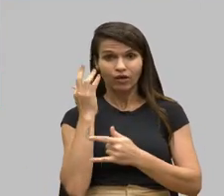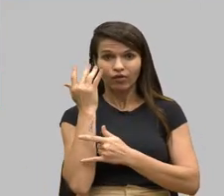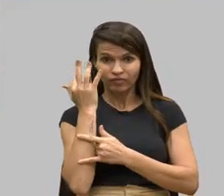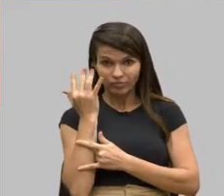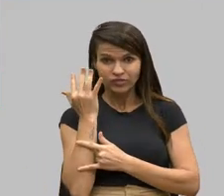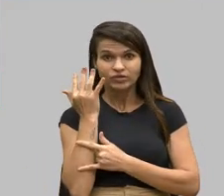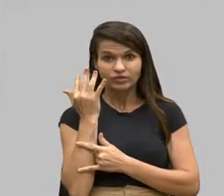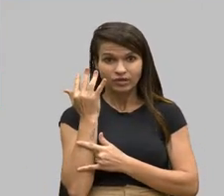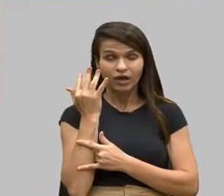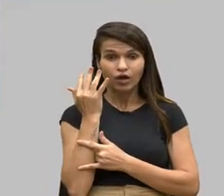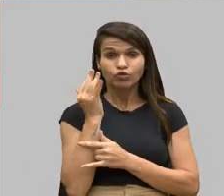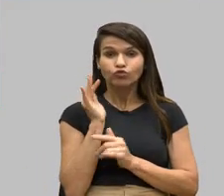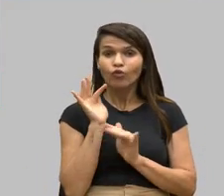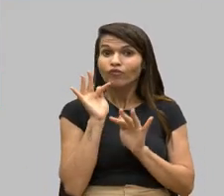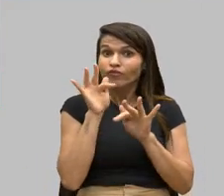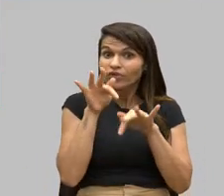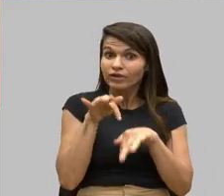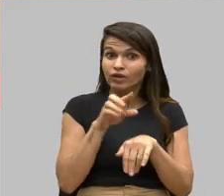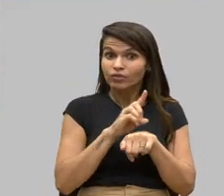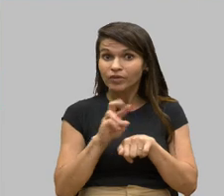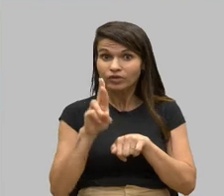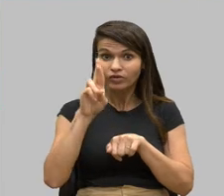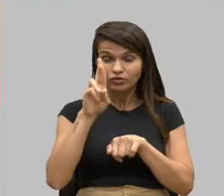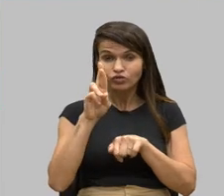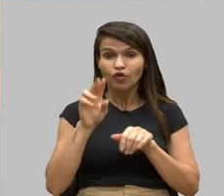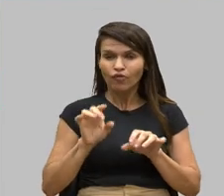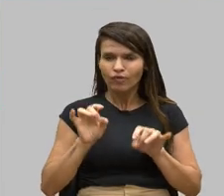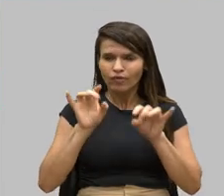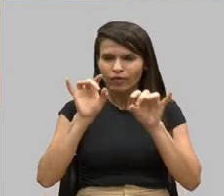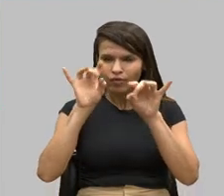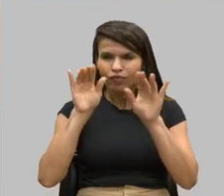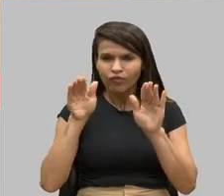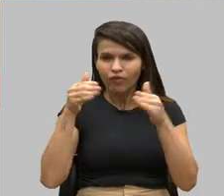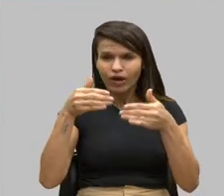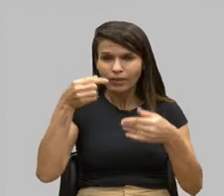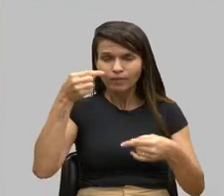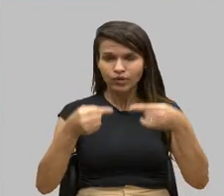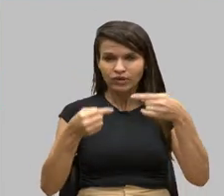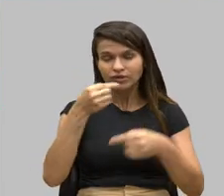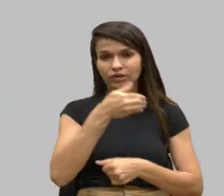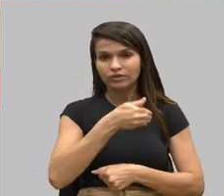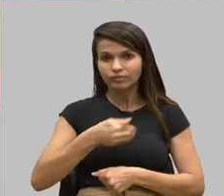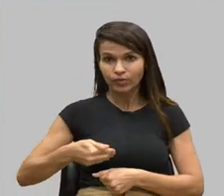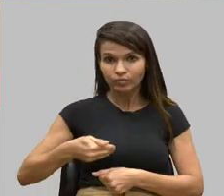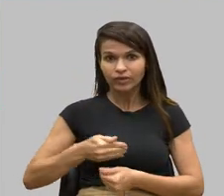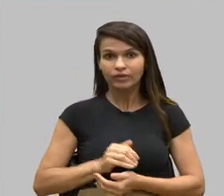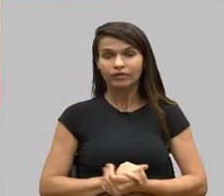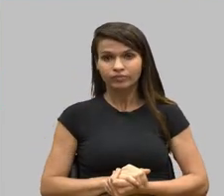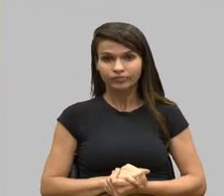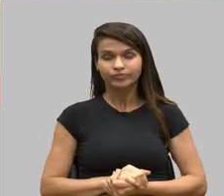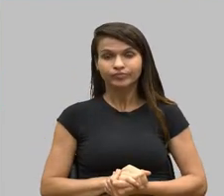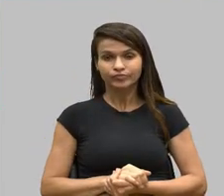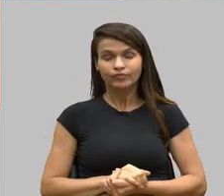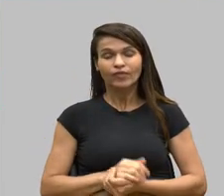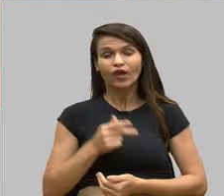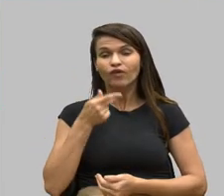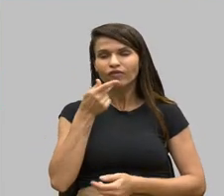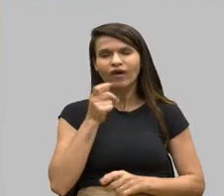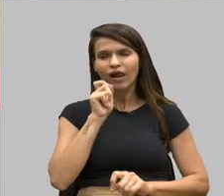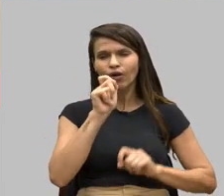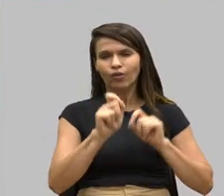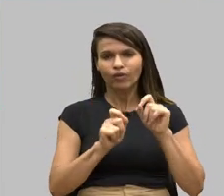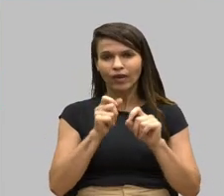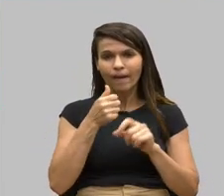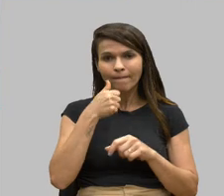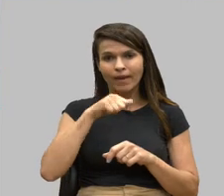Estou terminando o meu doutorado. Sou especialista em políticas públicas. E eu falo que a minha mãe esteve